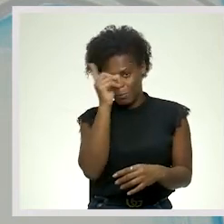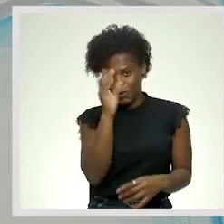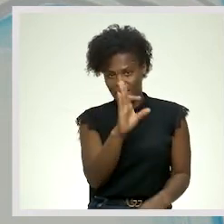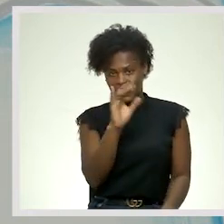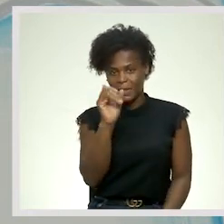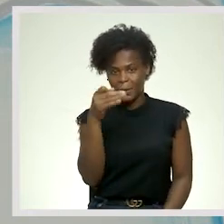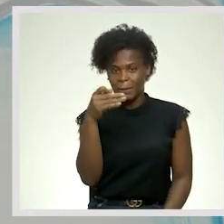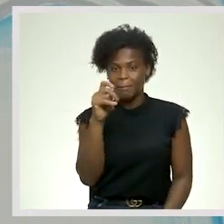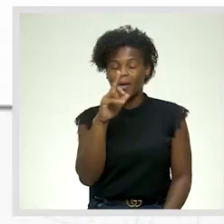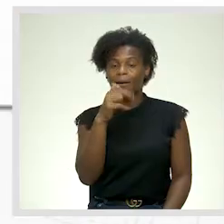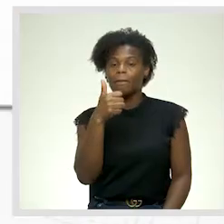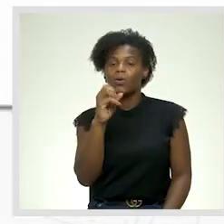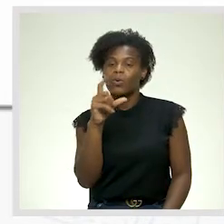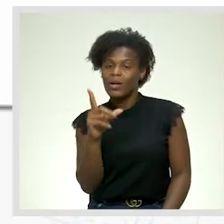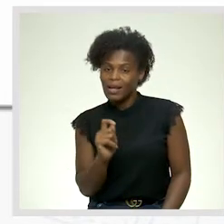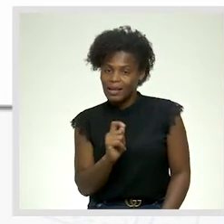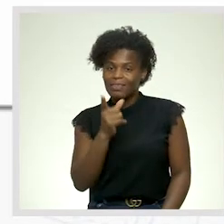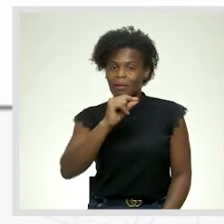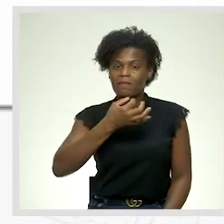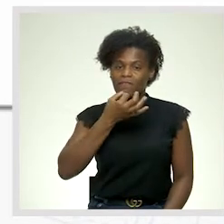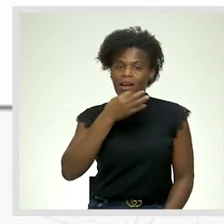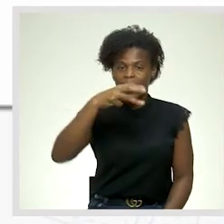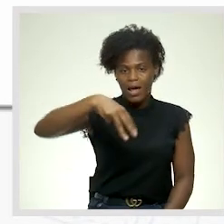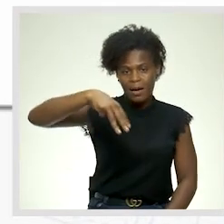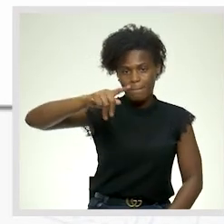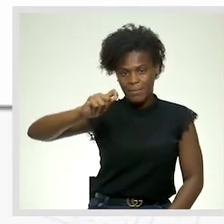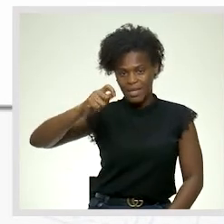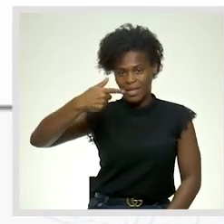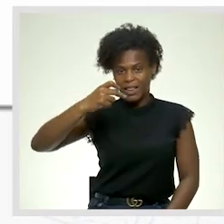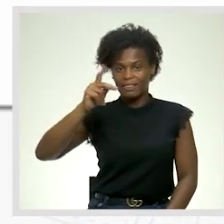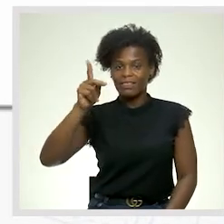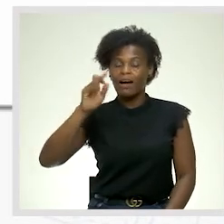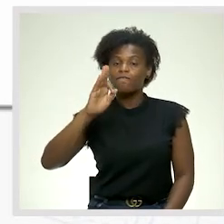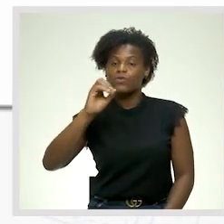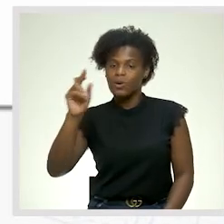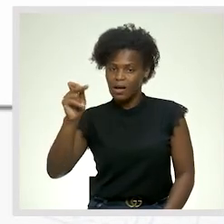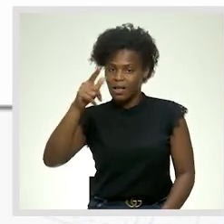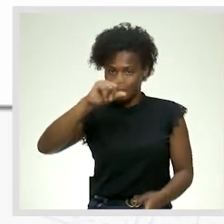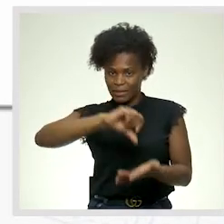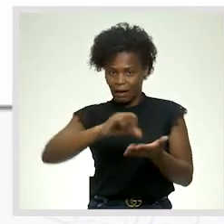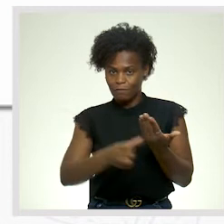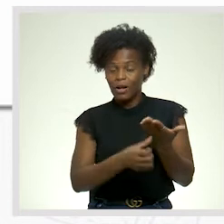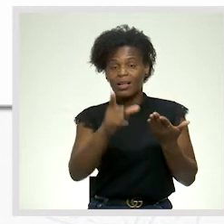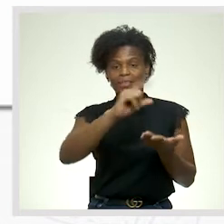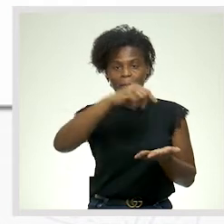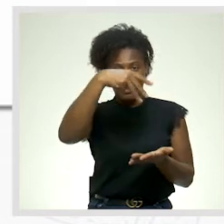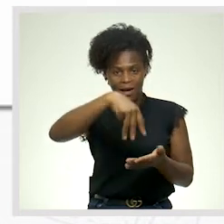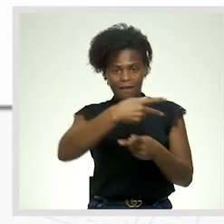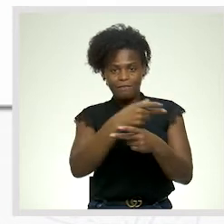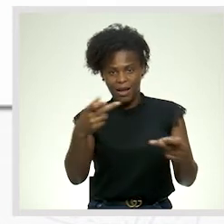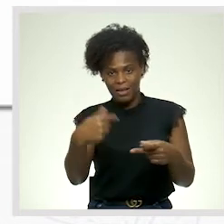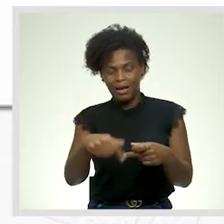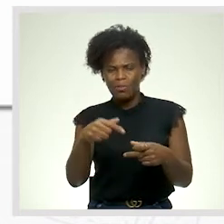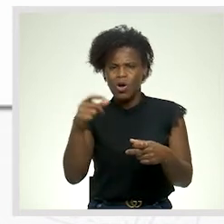Vamos falar também da metáfora. Metáfora está também presente nesta frase, Já que um sol de